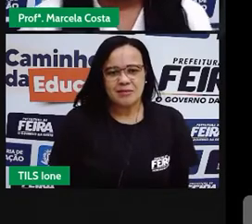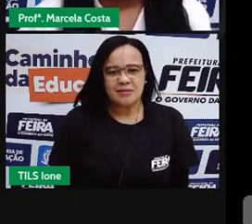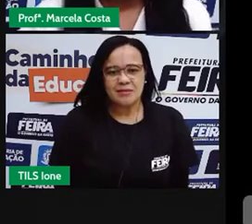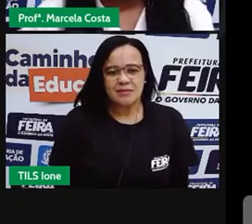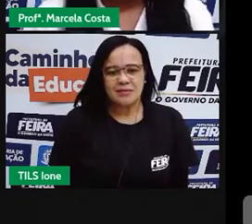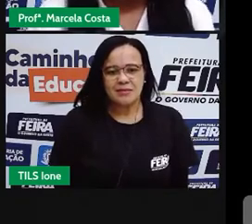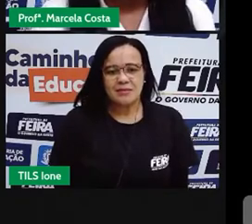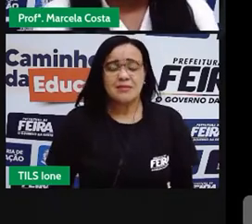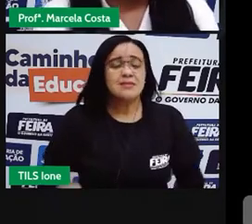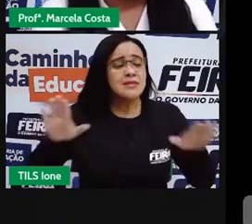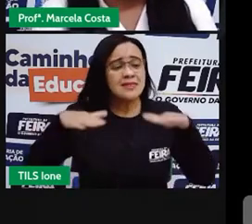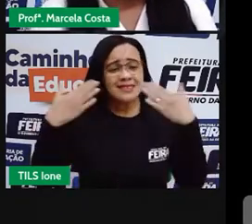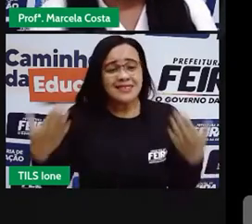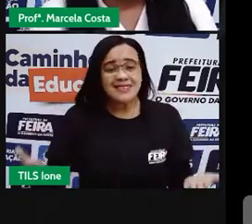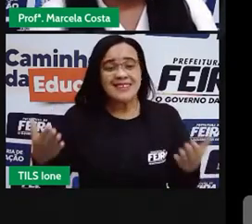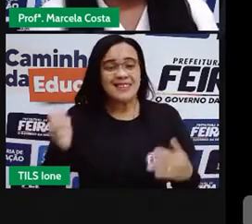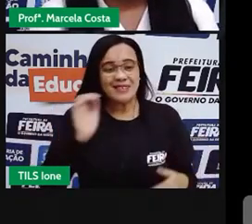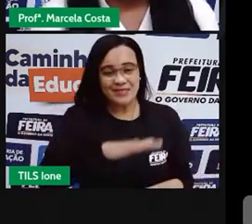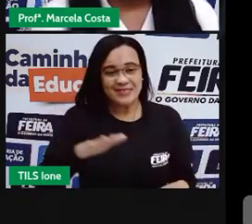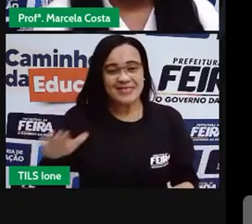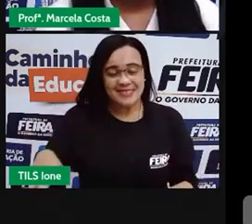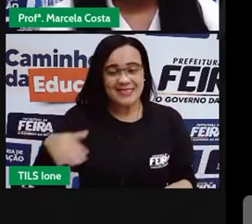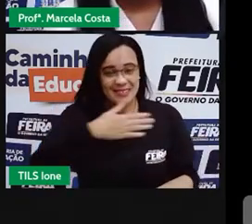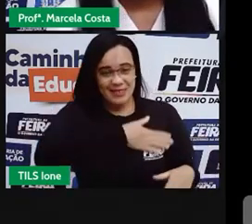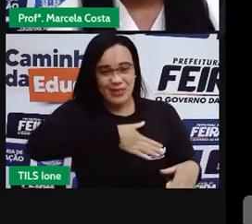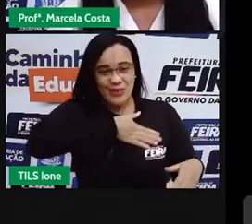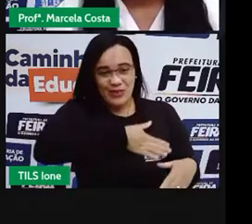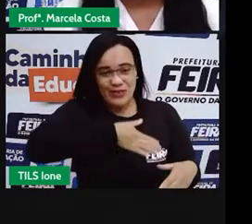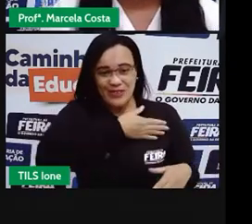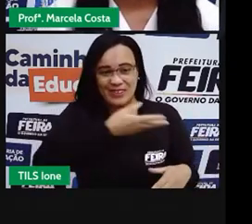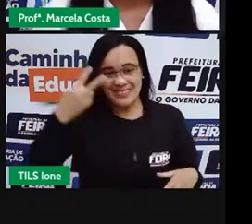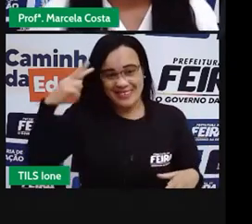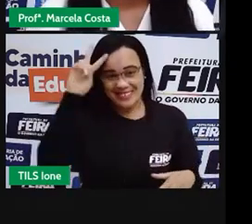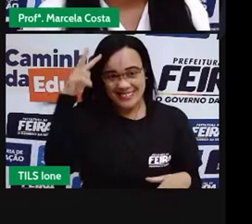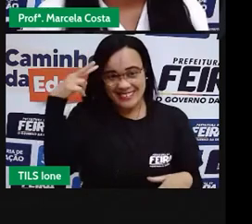Então, criança, vocês gostaram dessa história?